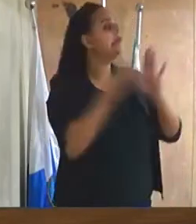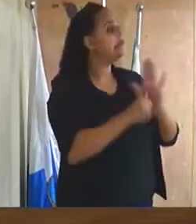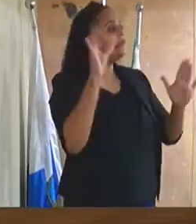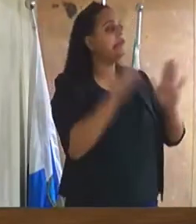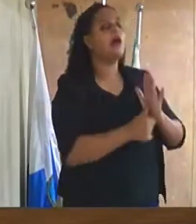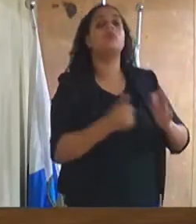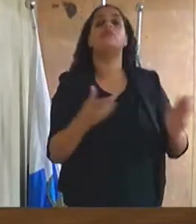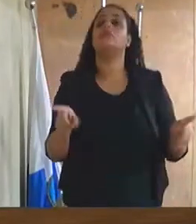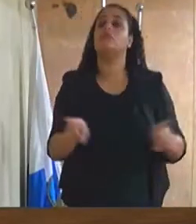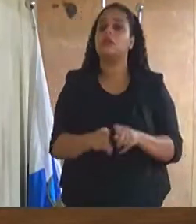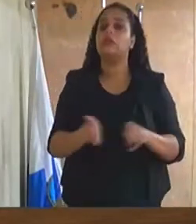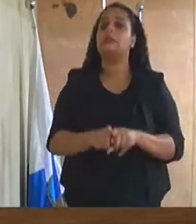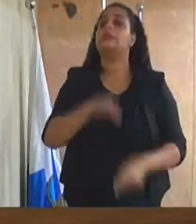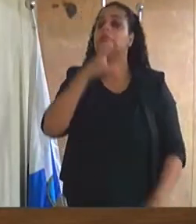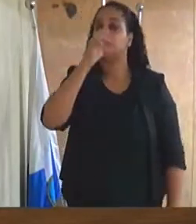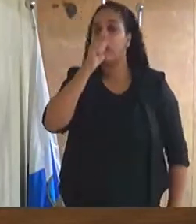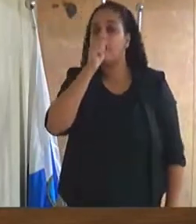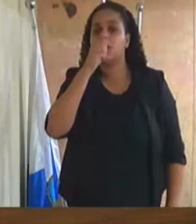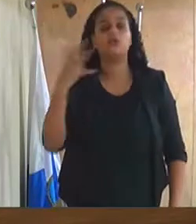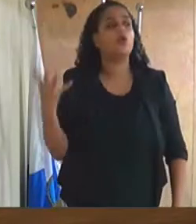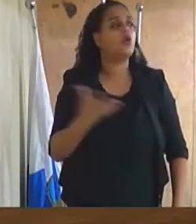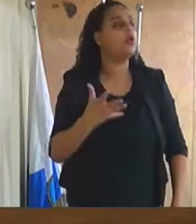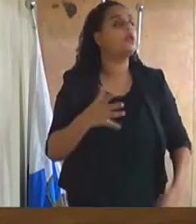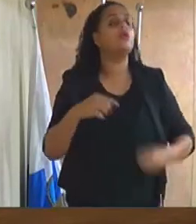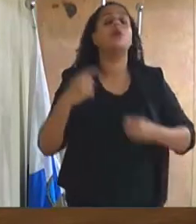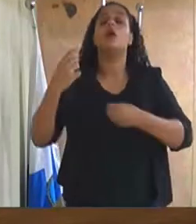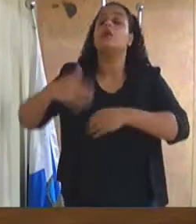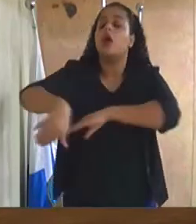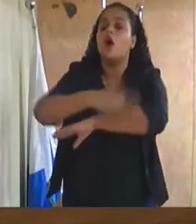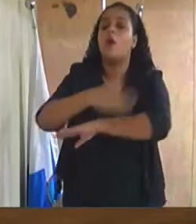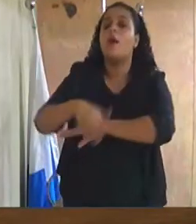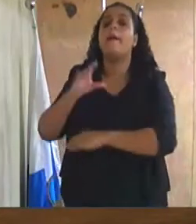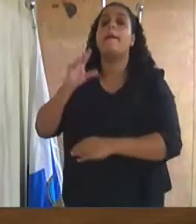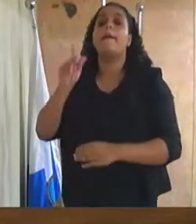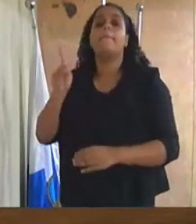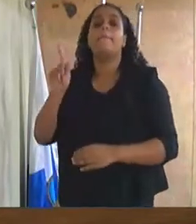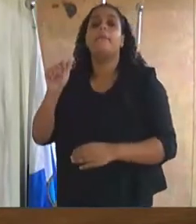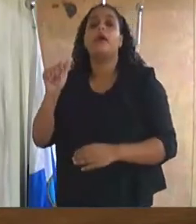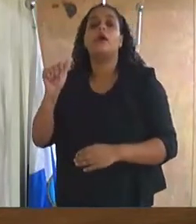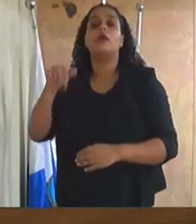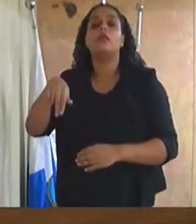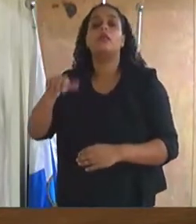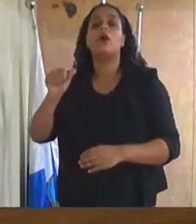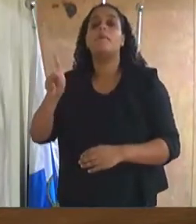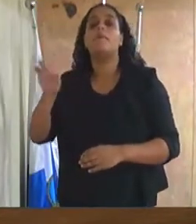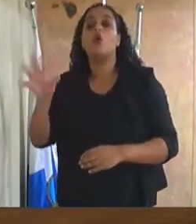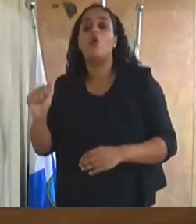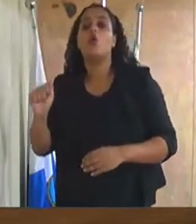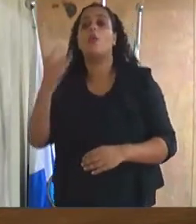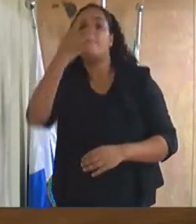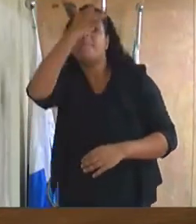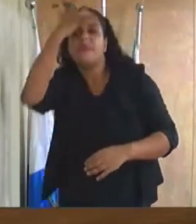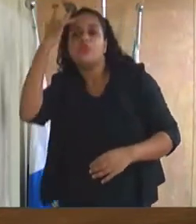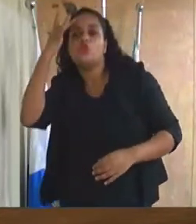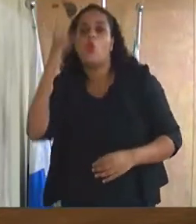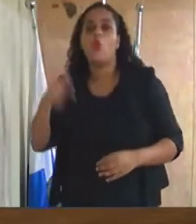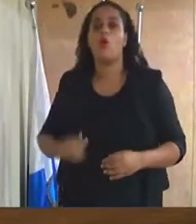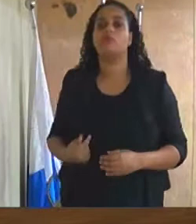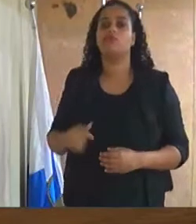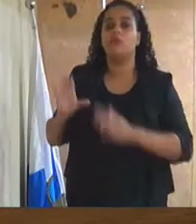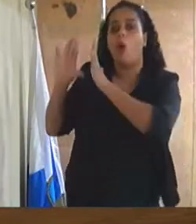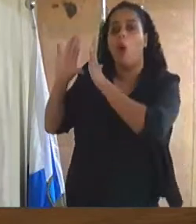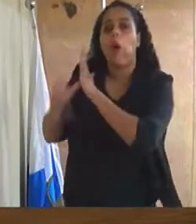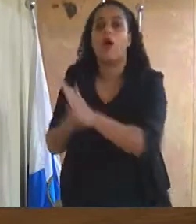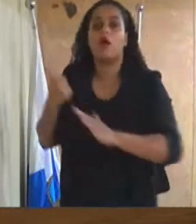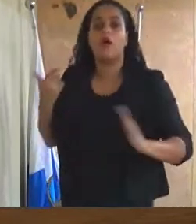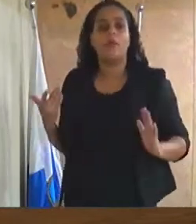sábado agora, no bar na Rua Pernambuco, na qual eu moro, chegou uns meliantes e assaltaram